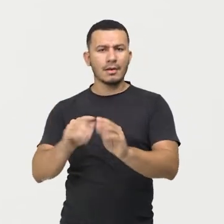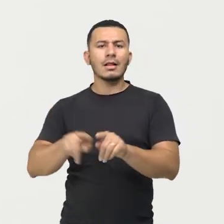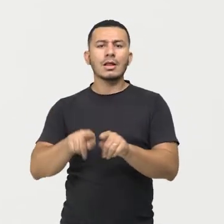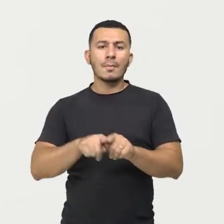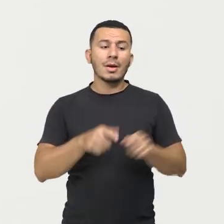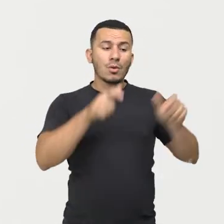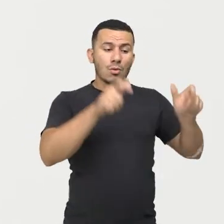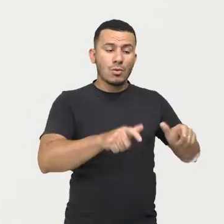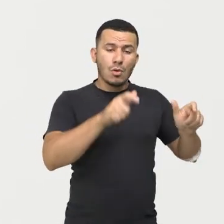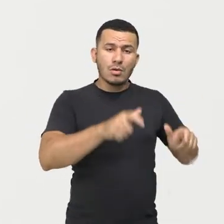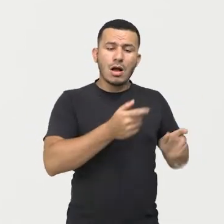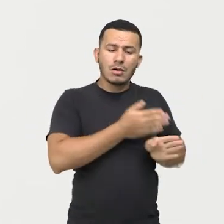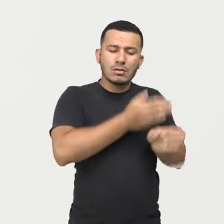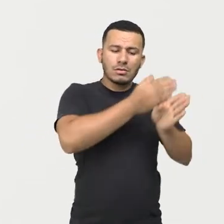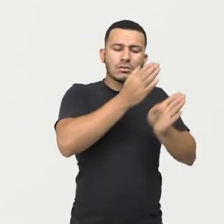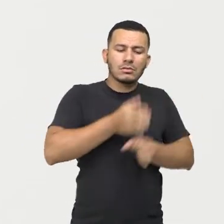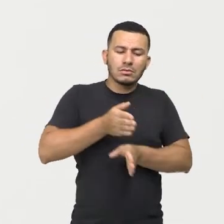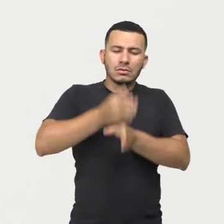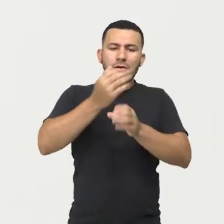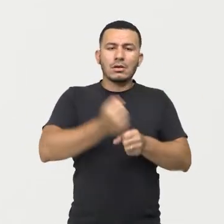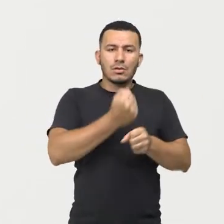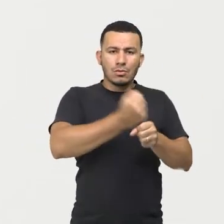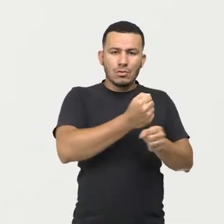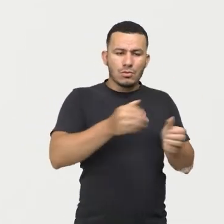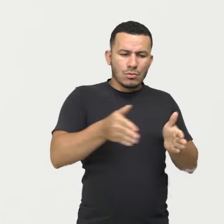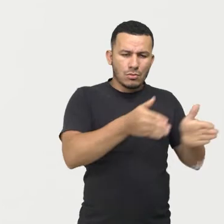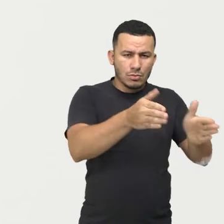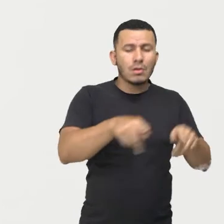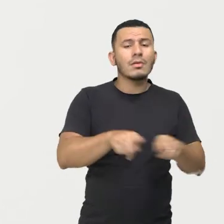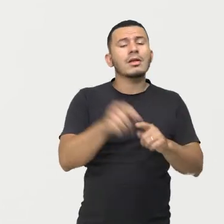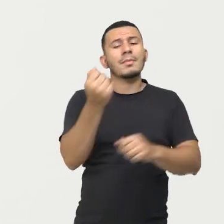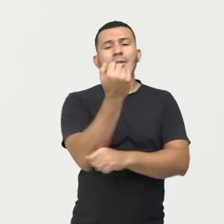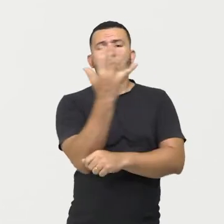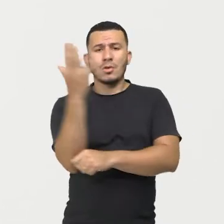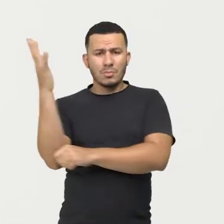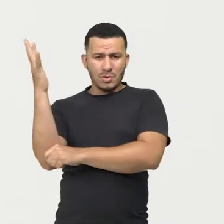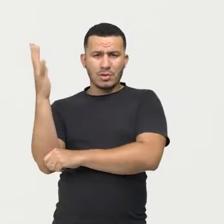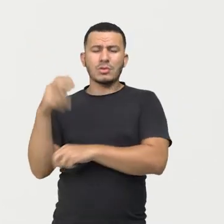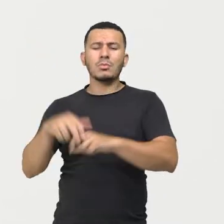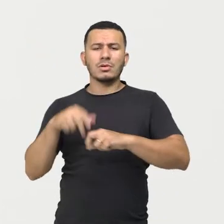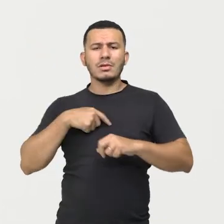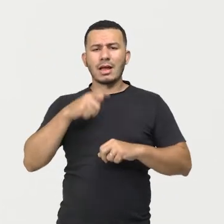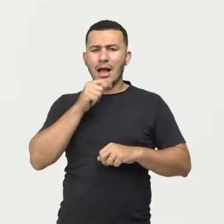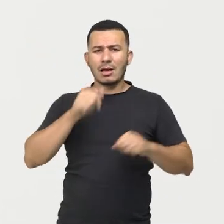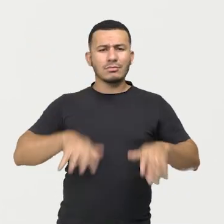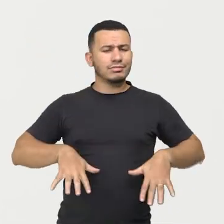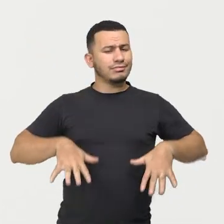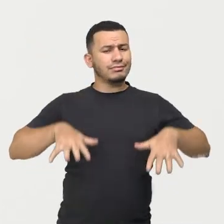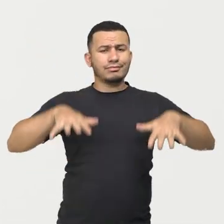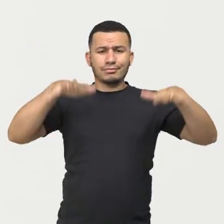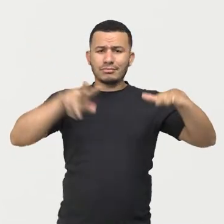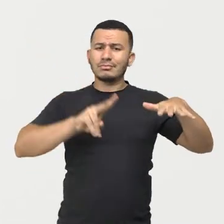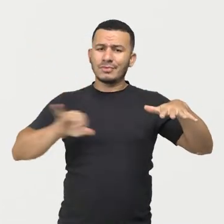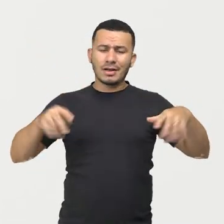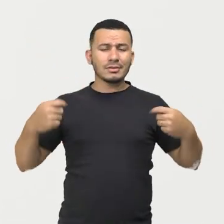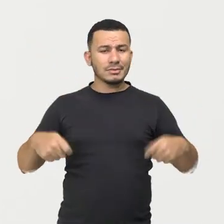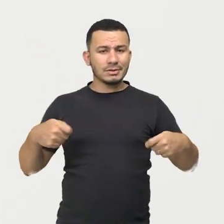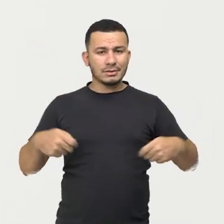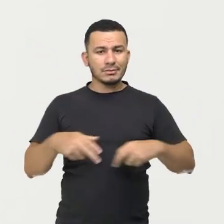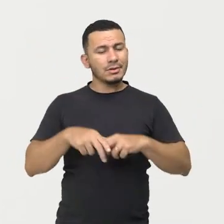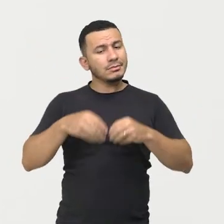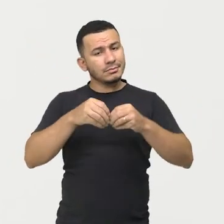usina hidrelétrica e também acaba impactando ambientalmente porque vai se inundar grandes áreas. Aqui, a gente tem a